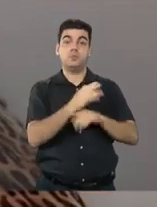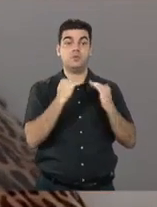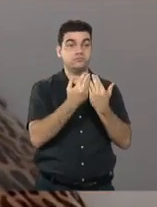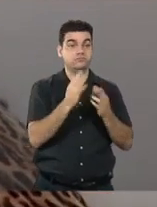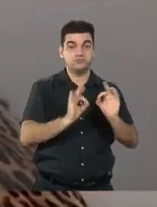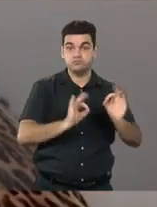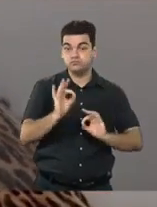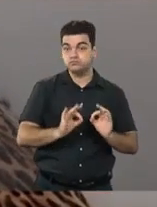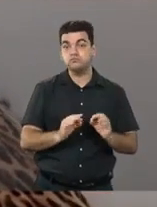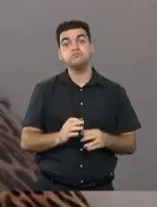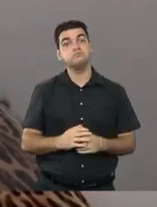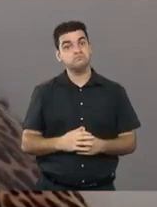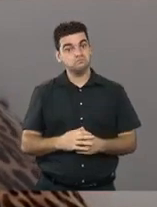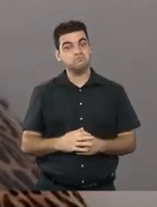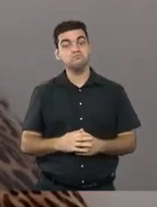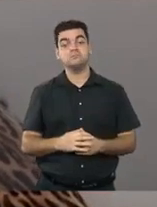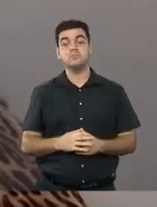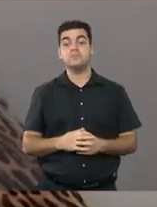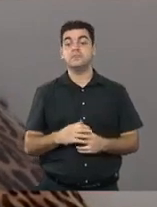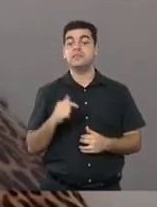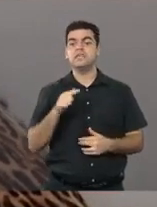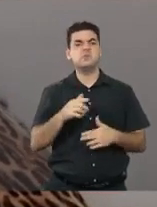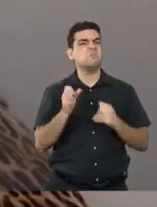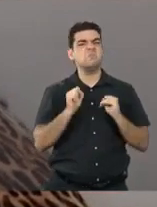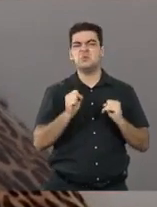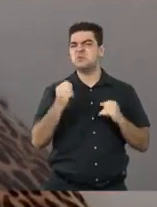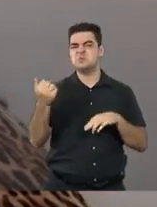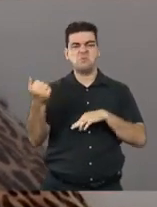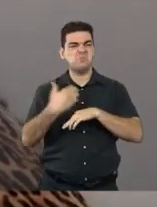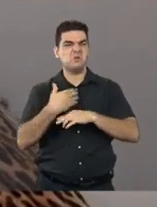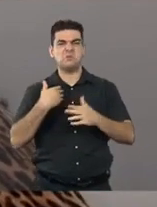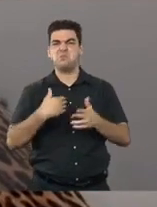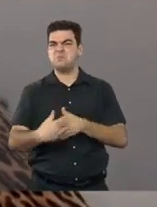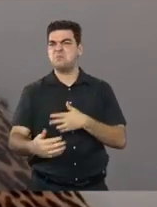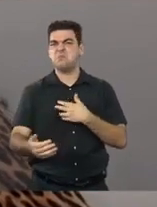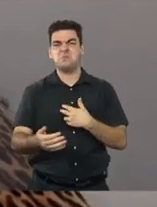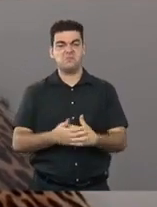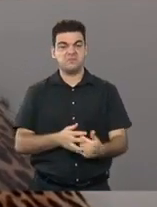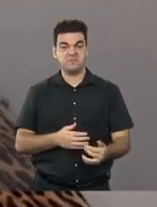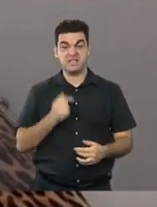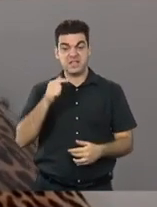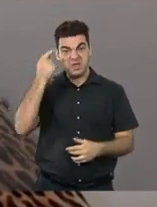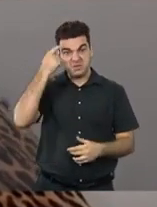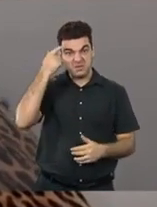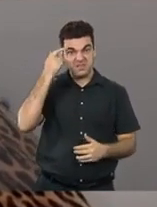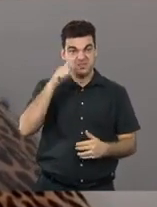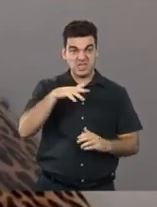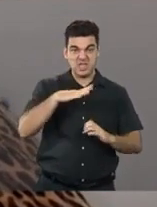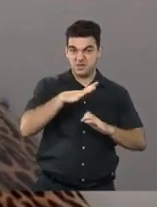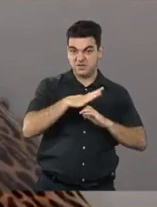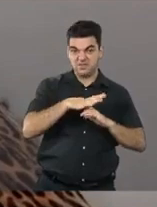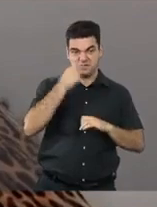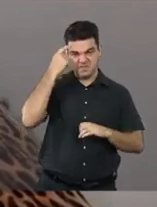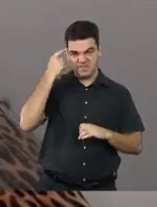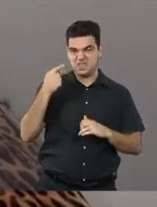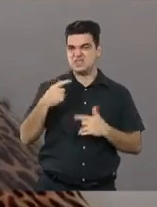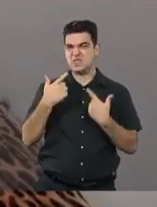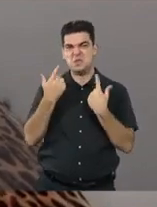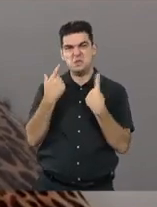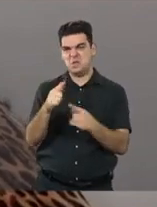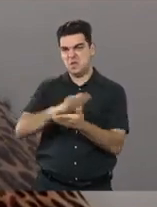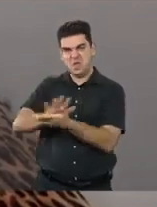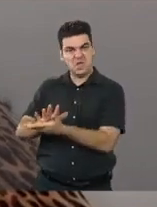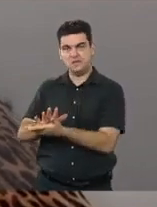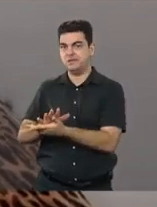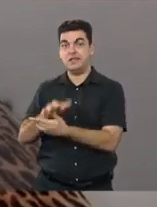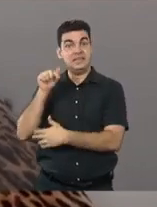cinco negociáveis. E um é qualquer tipo de discriminação. É mandada embora por justa causa. São